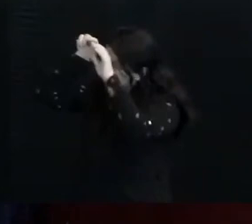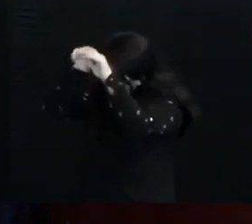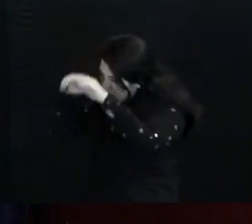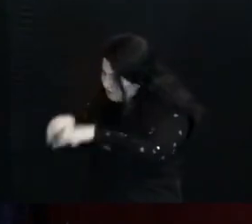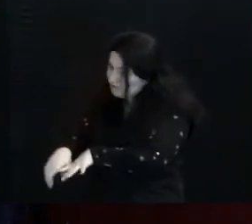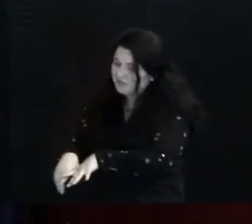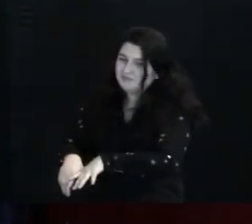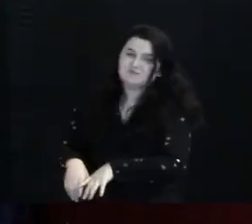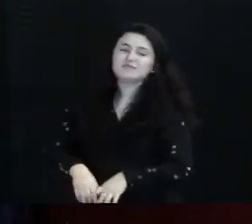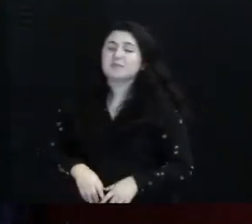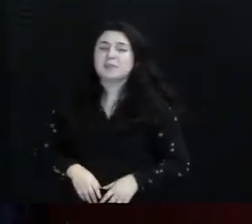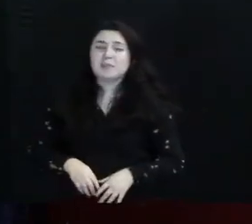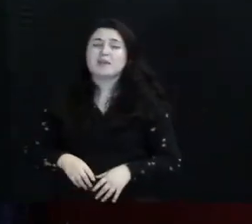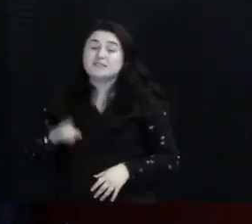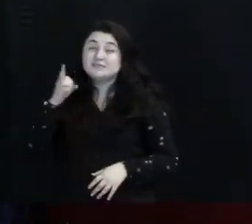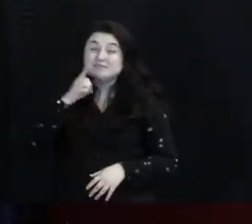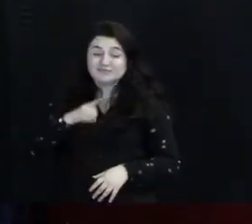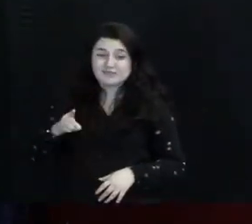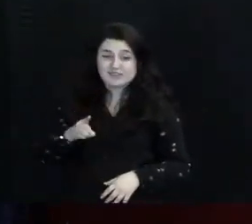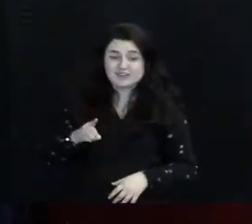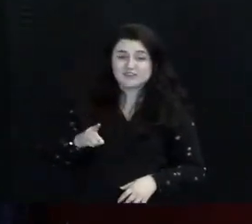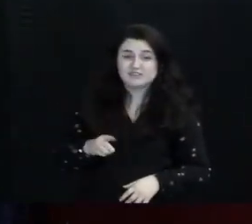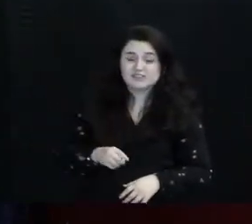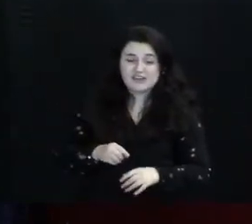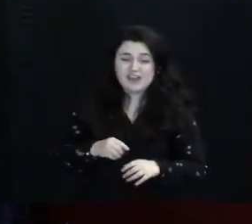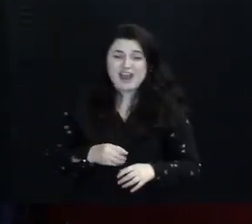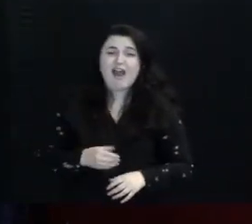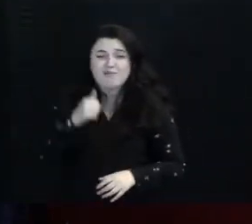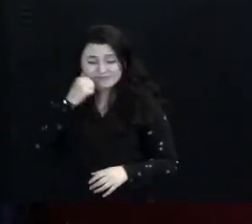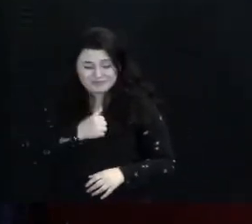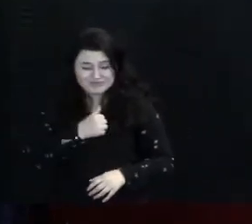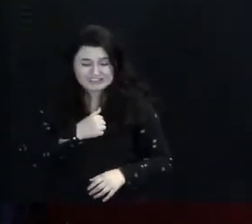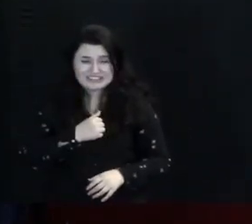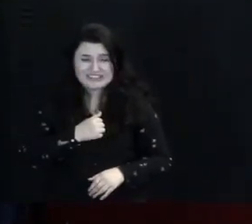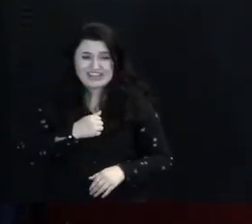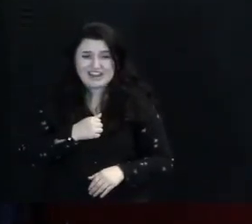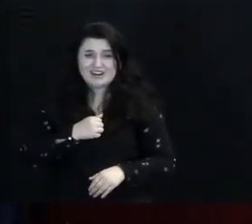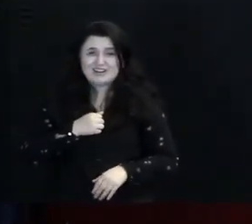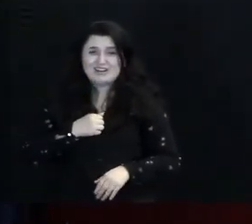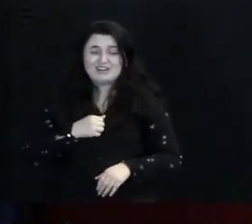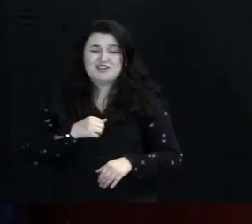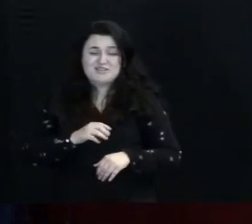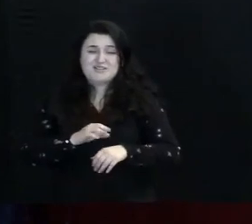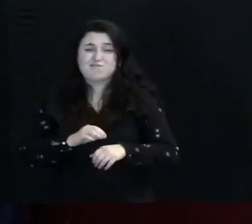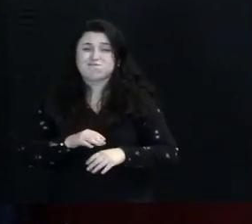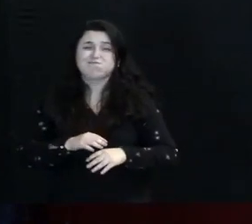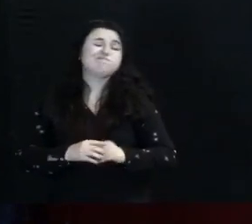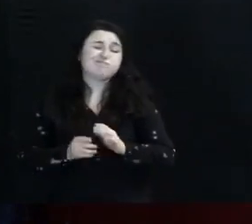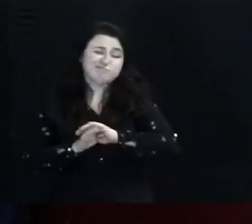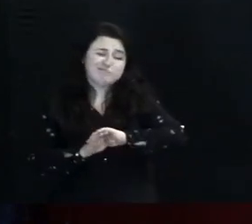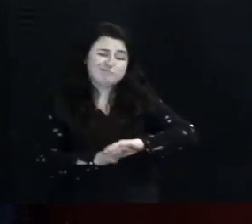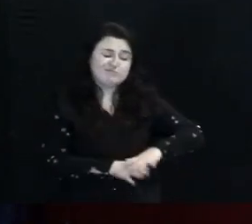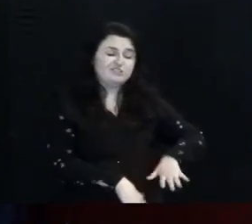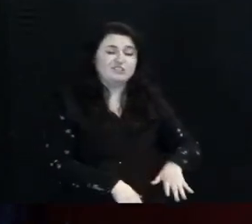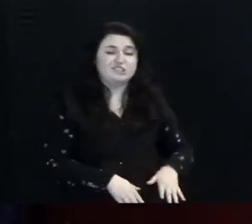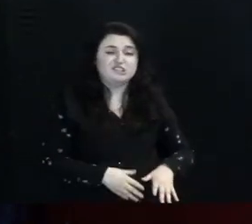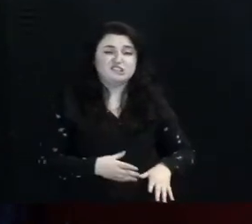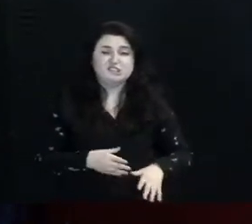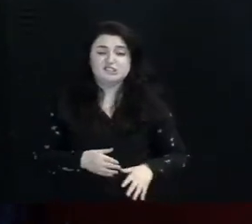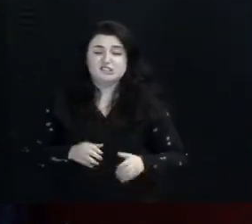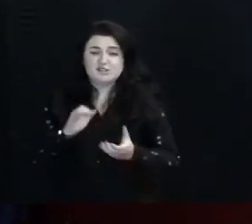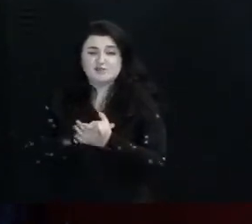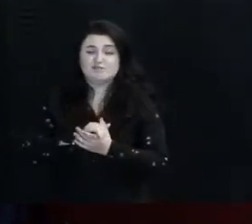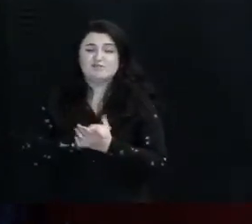Consola, Pai O coração da tua filha A igreja amada de Cristo Esse é o momento que nós vamos Nos